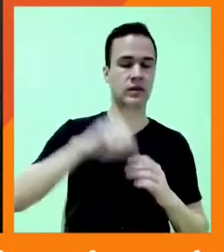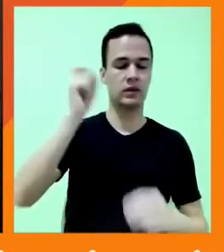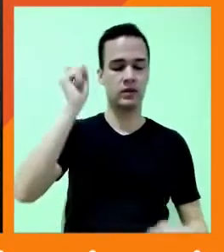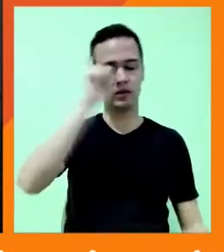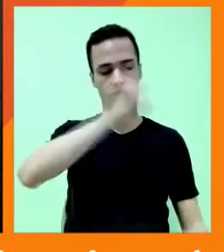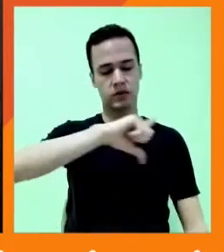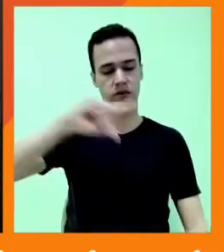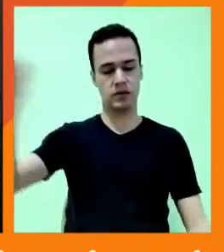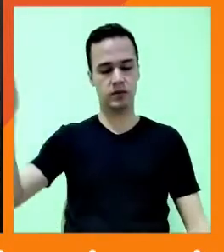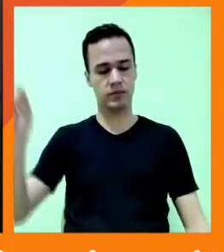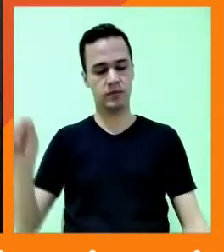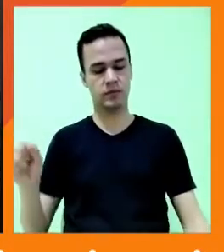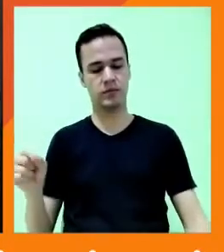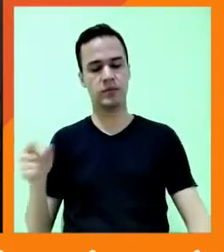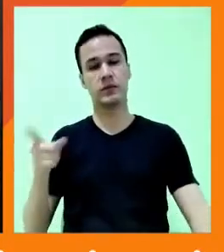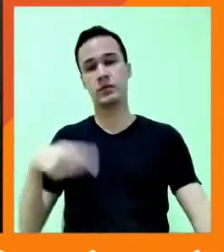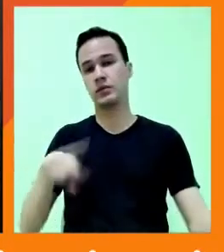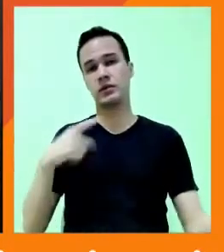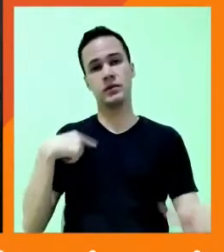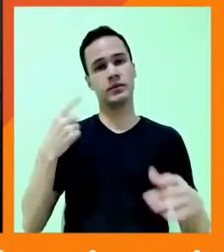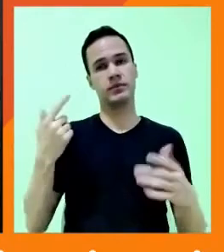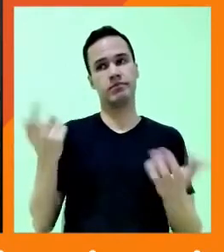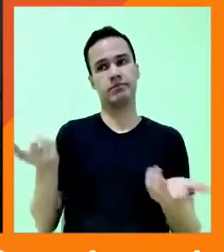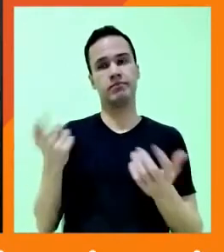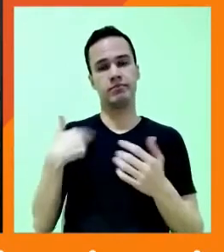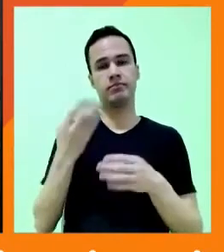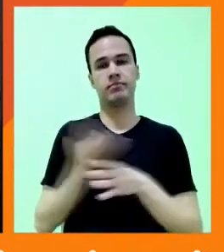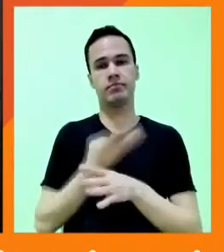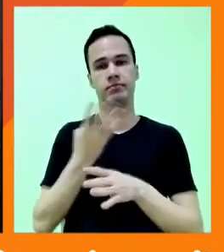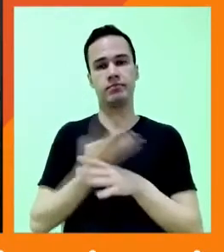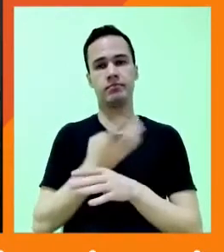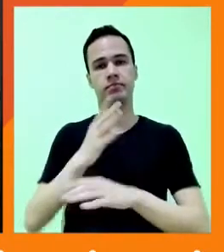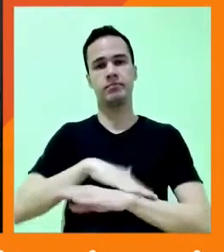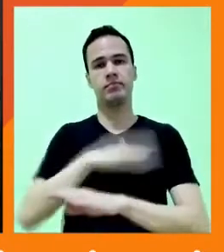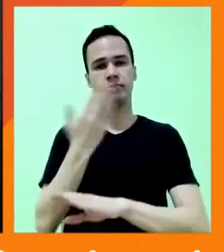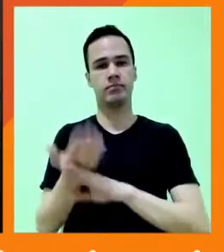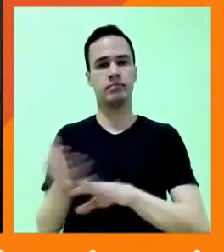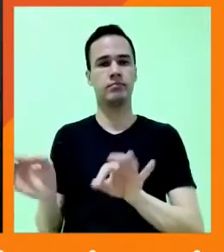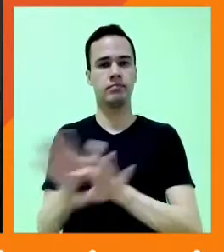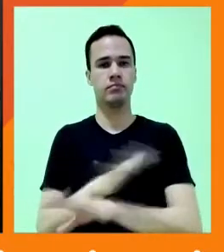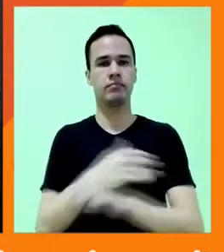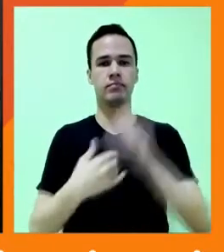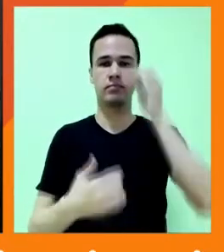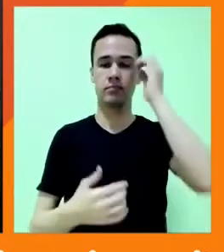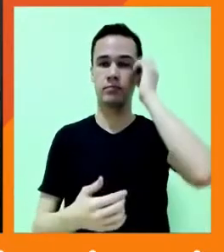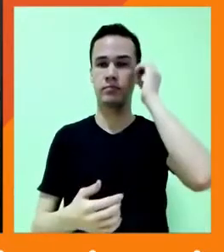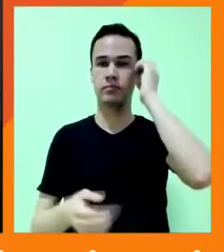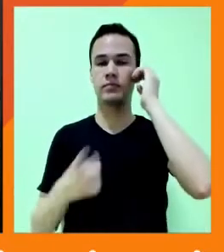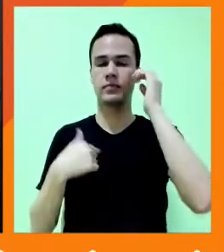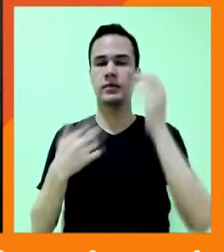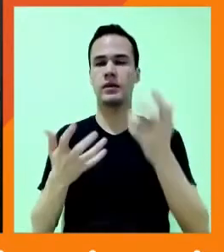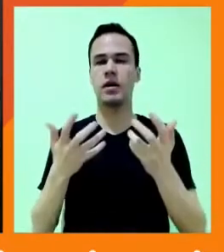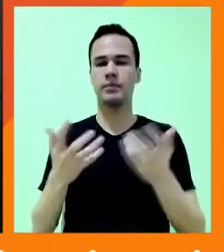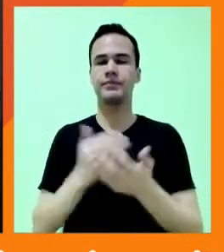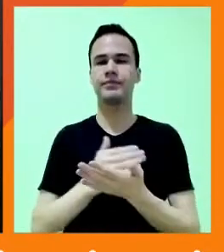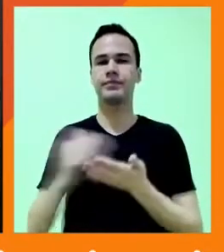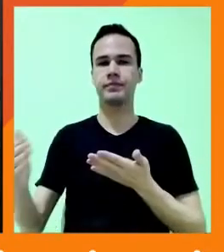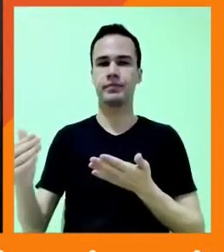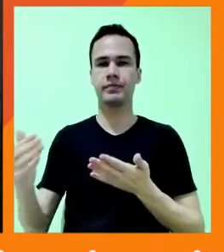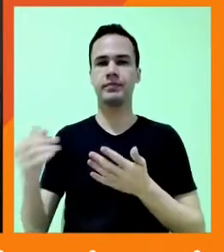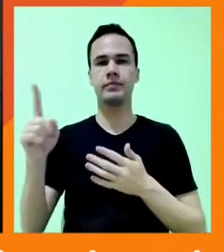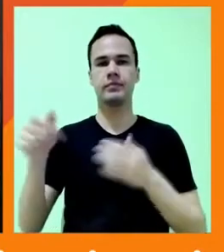A gente que lute para atravessar o dia. A gente quer começar essa fala